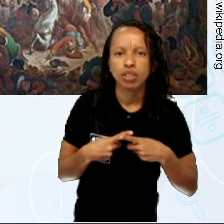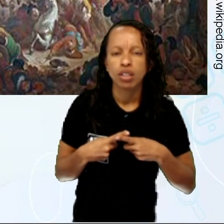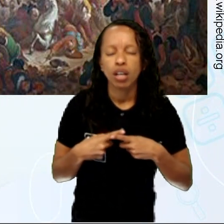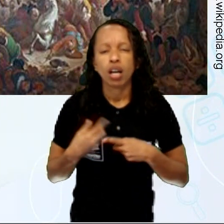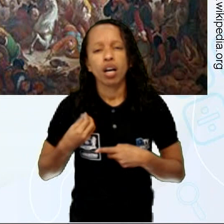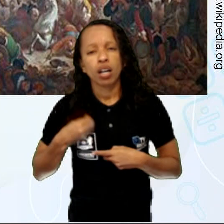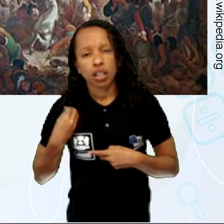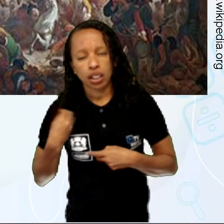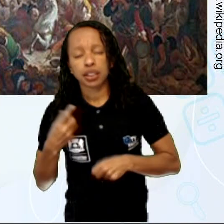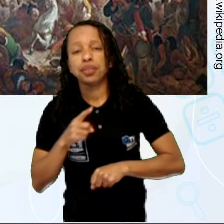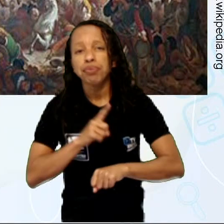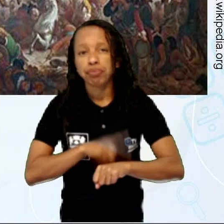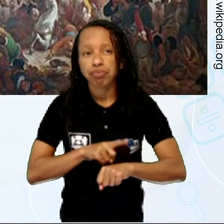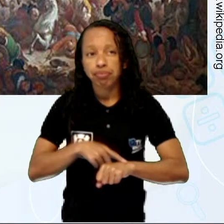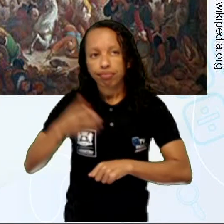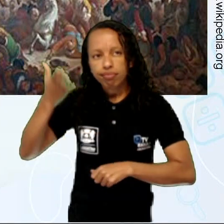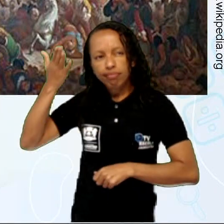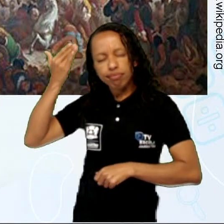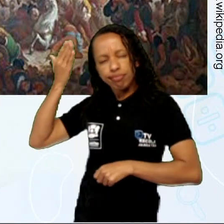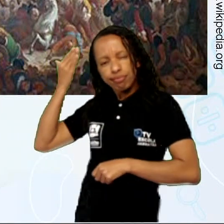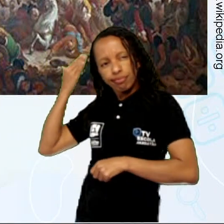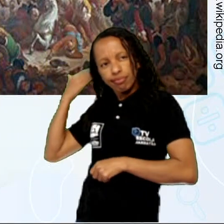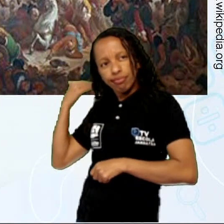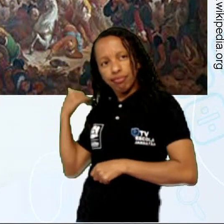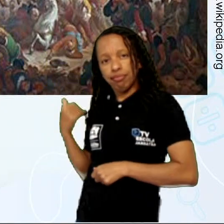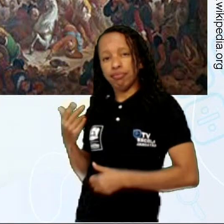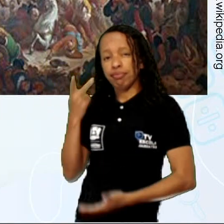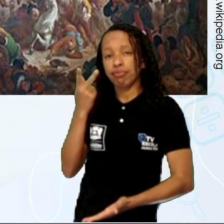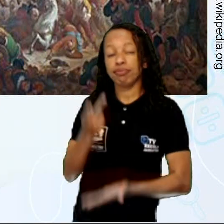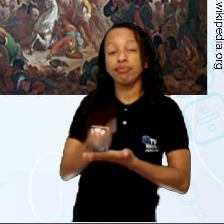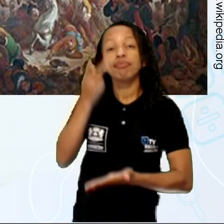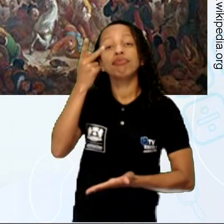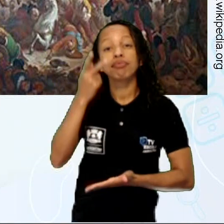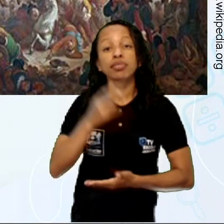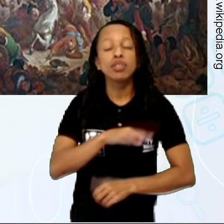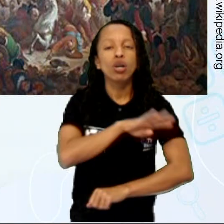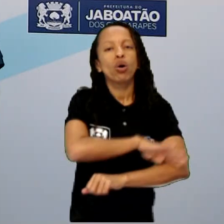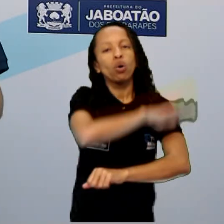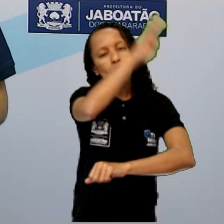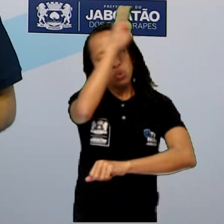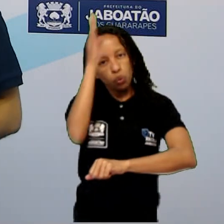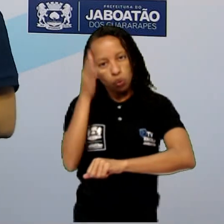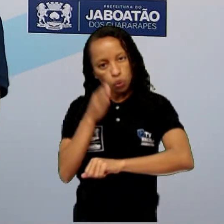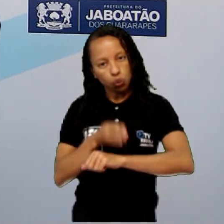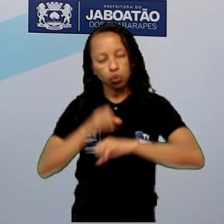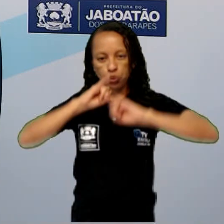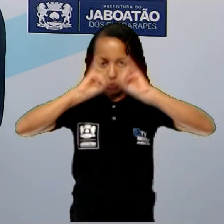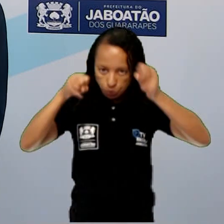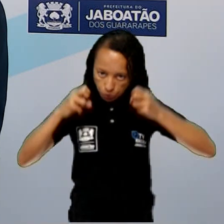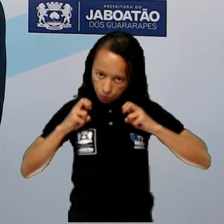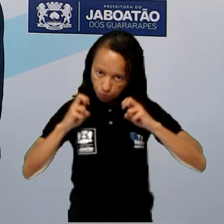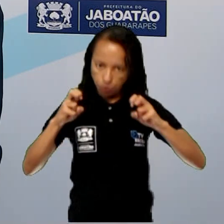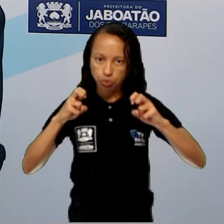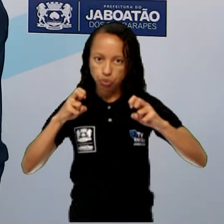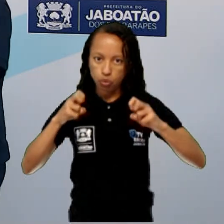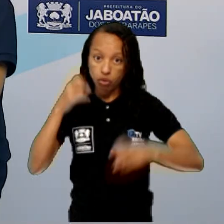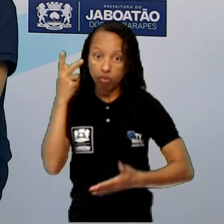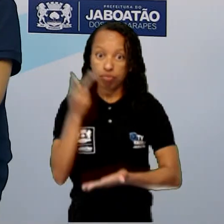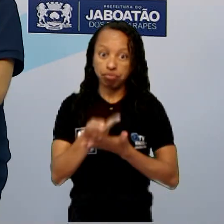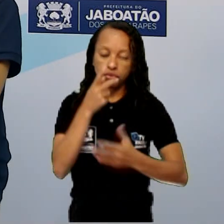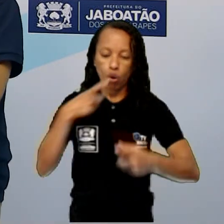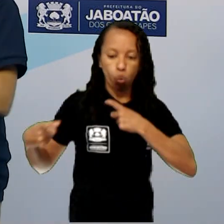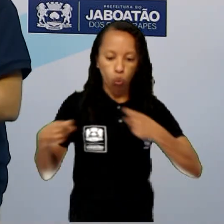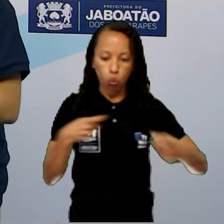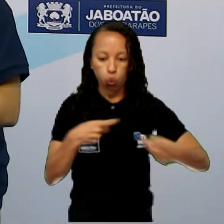gente, um tempo chamado... Aconteceu lá no Monte dos Guararapes. Aconteceu essa batalha aí, a Batalha